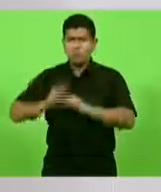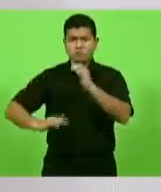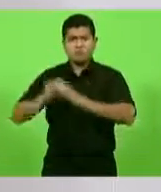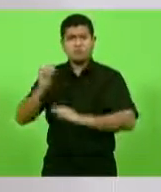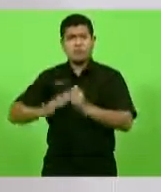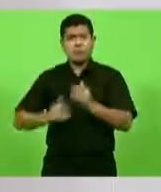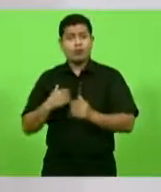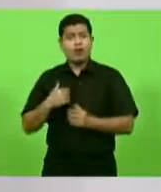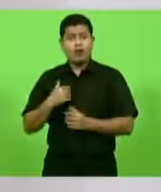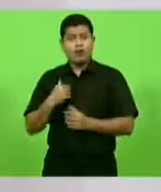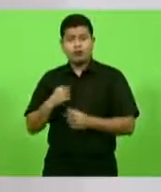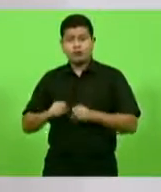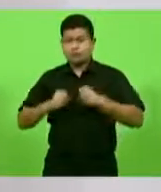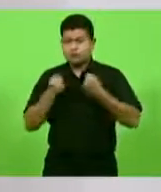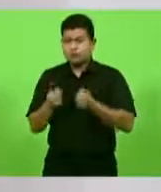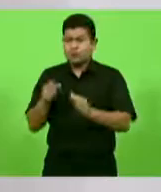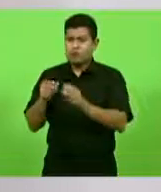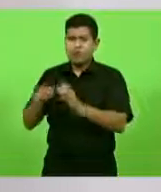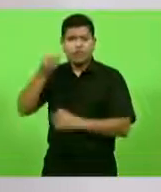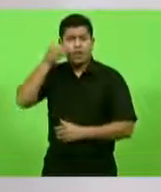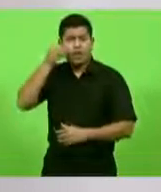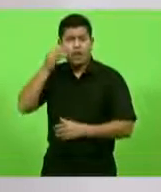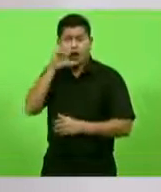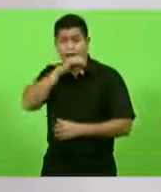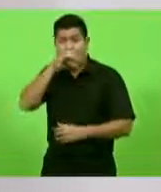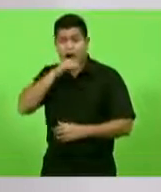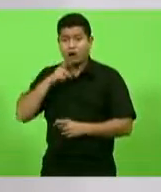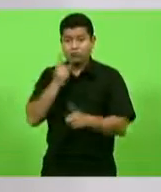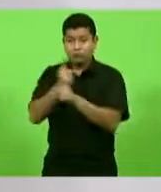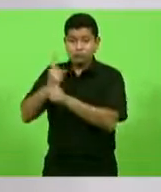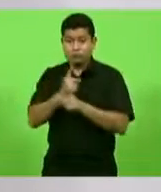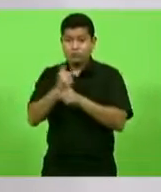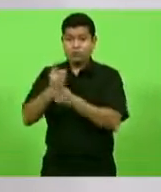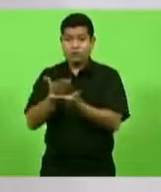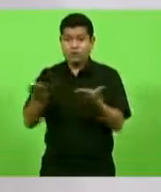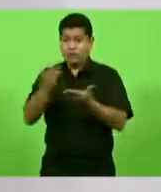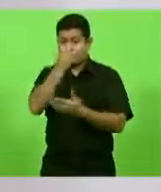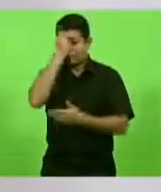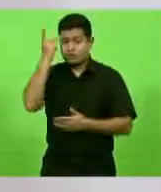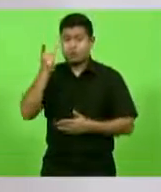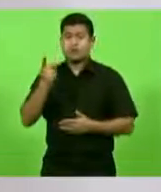identificava as pessoas que estavam com a saúde